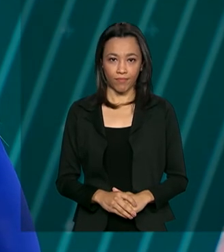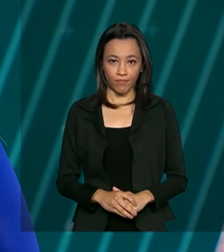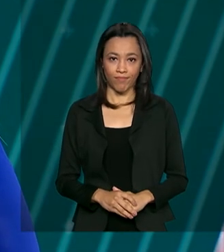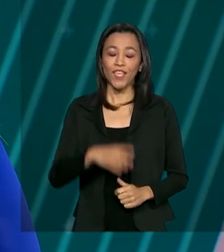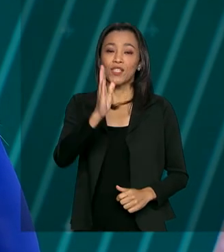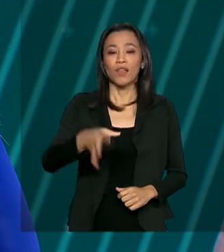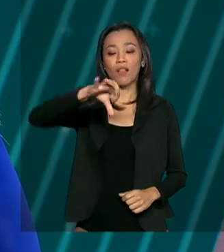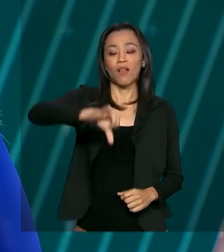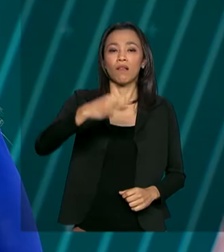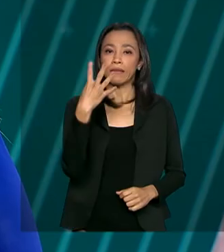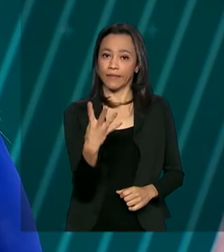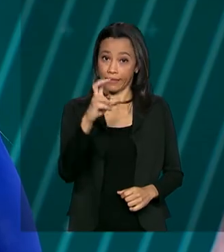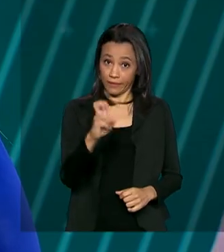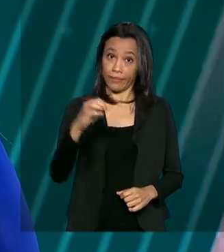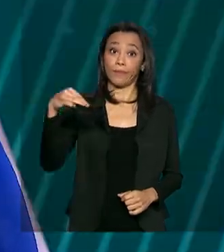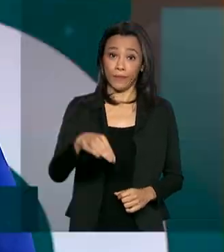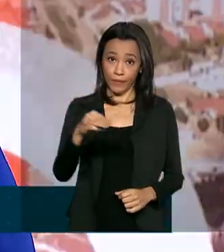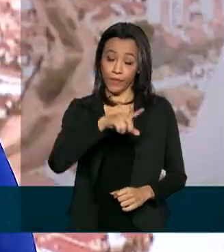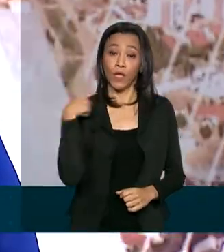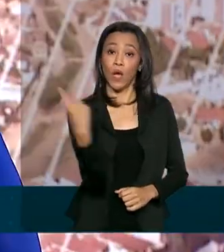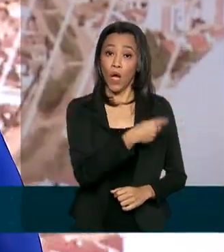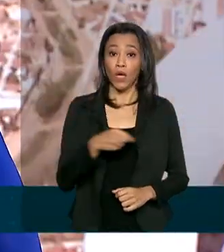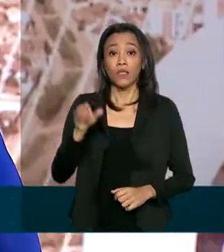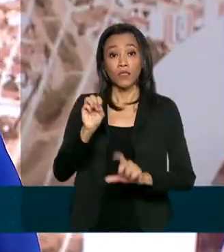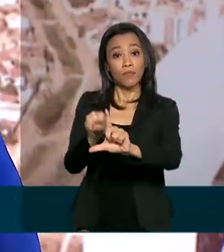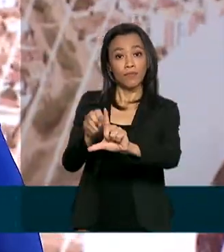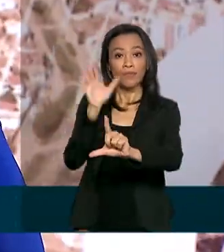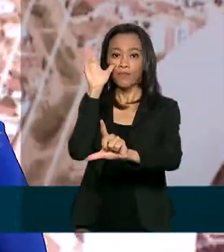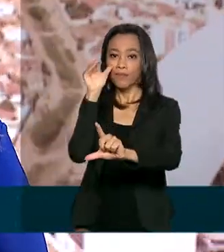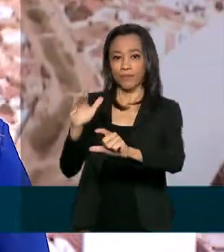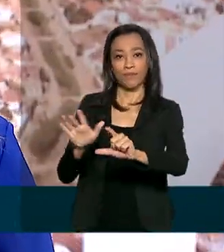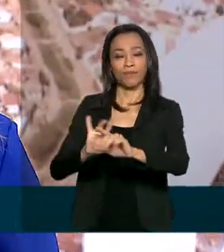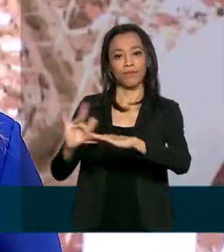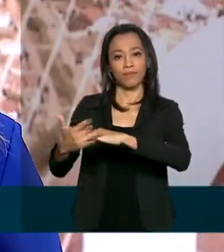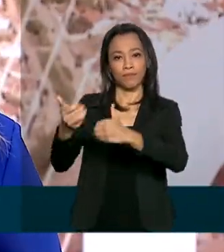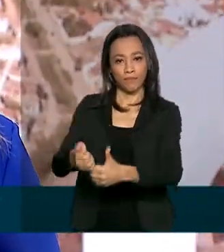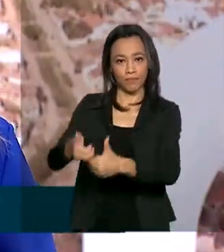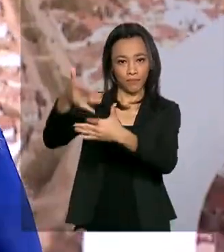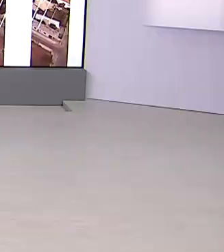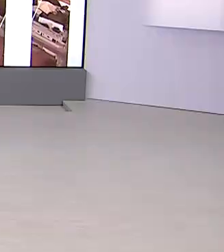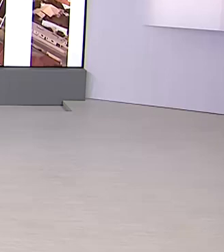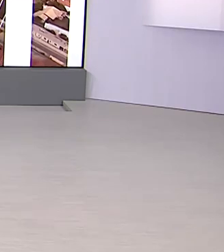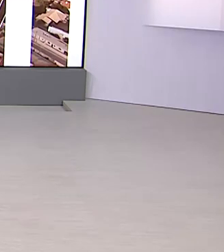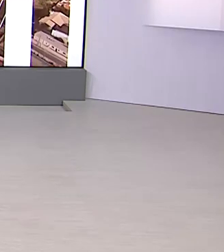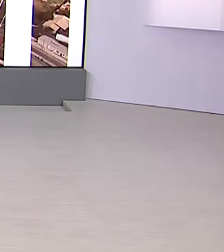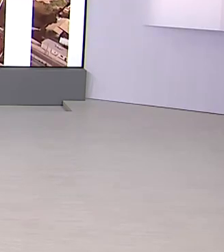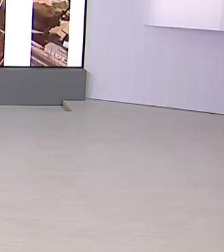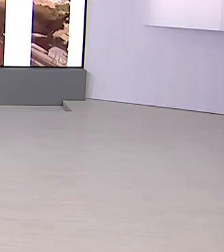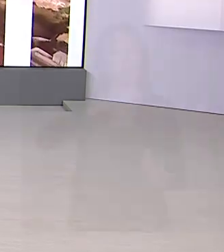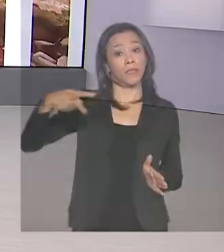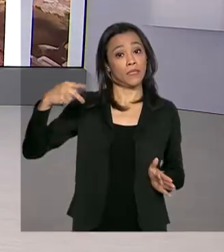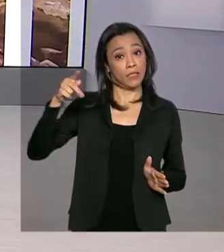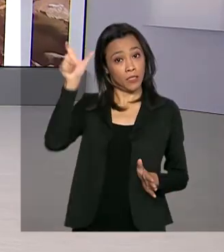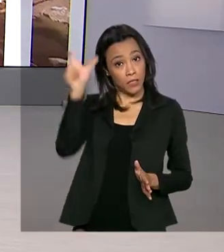São 9 horas e 45 minutos. Nós estamos ao vivo também pelas redes sociais. O presidente